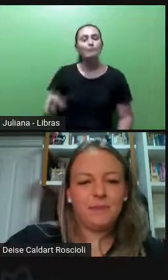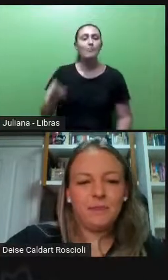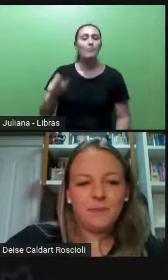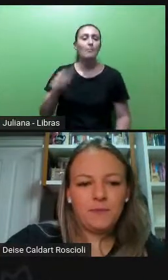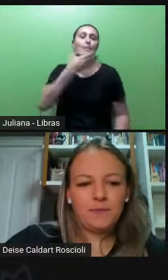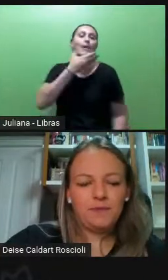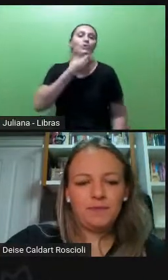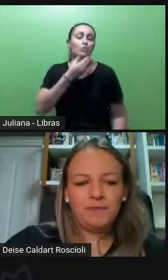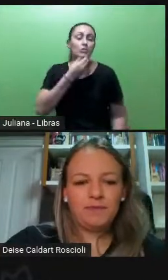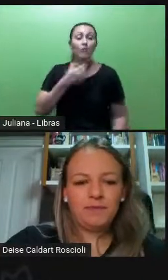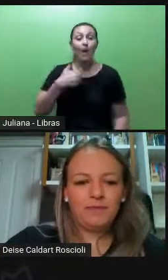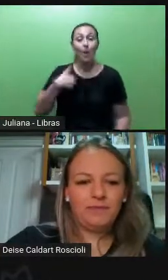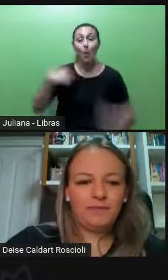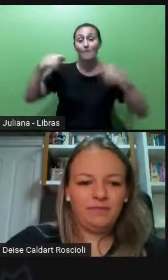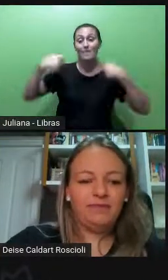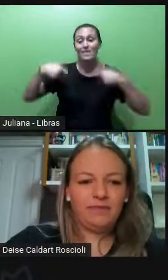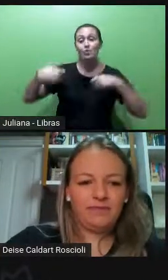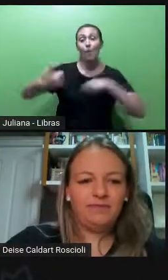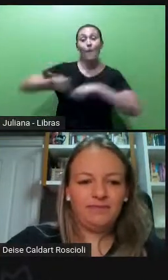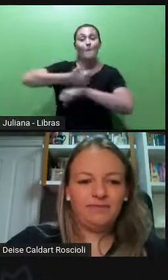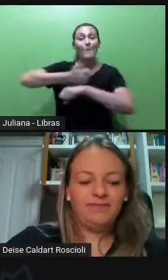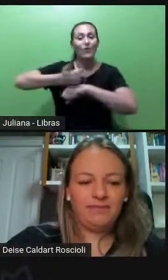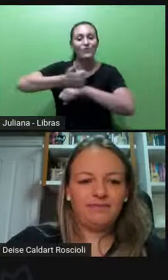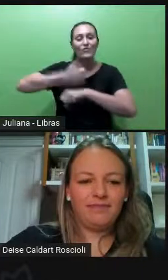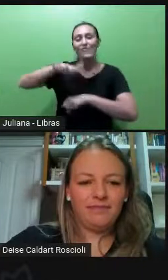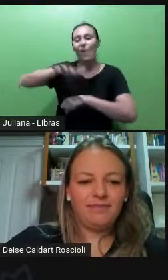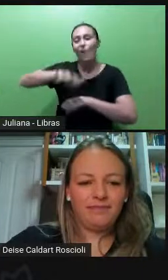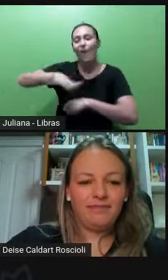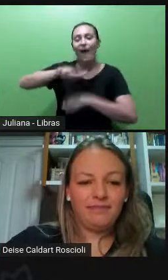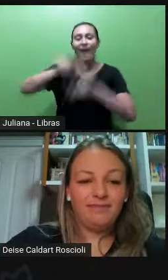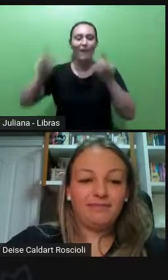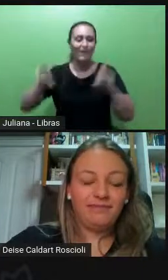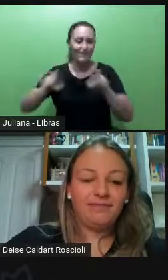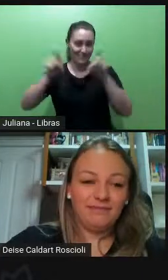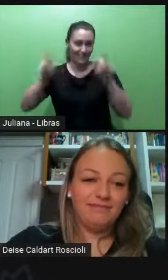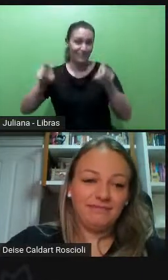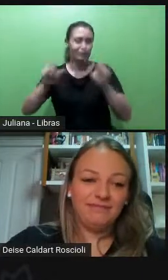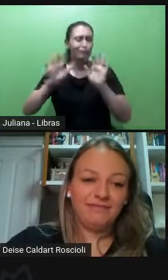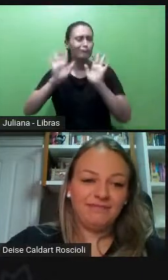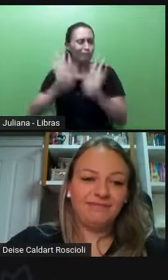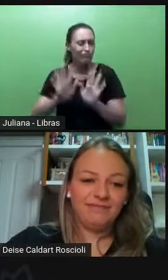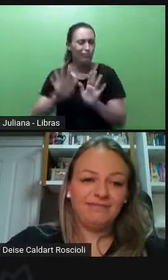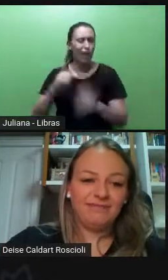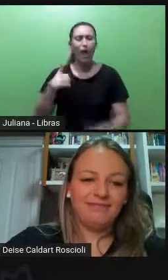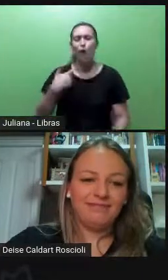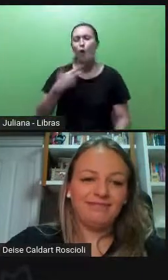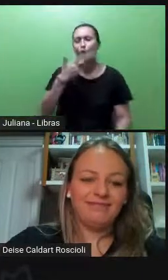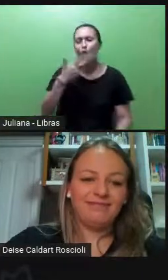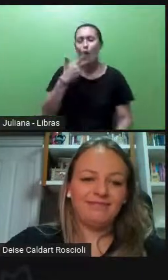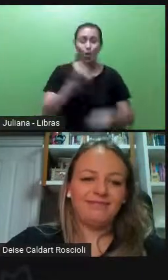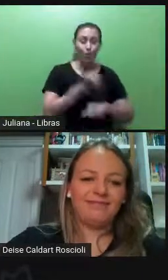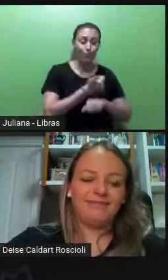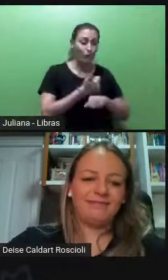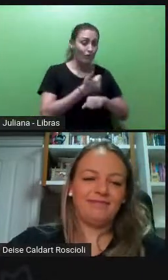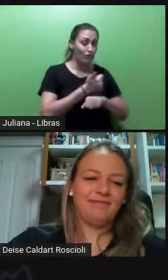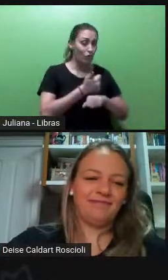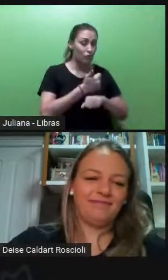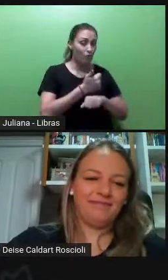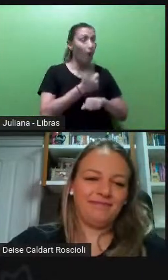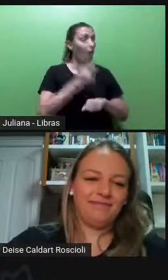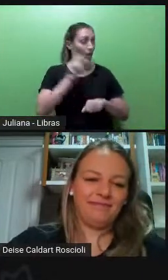preciso de profissional da área de computação. Bom, se eu falo profissional da área de computação, eu estou falando com formação,